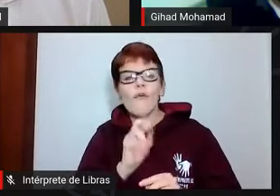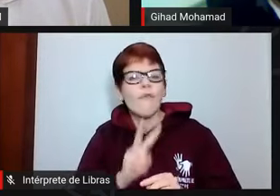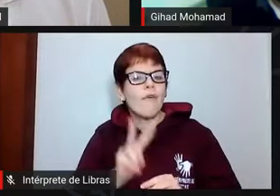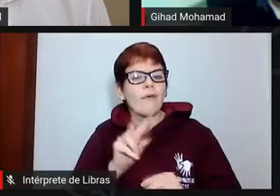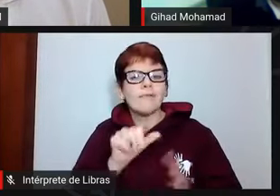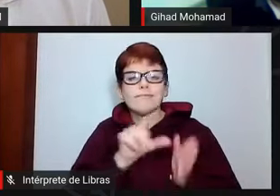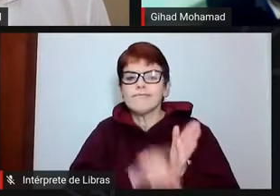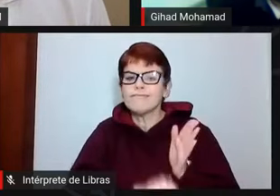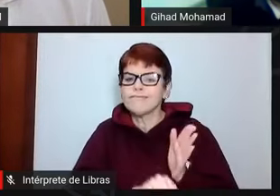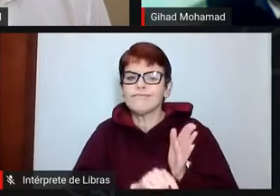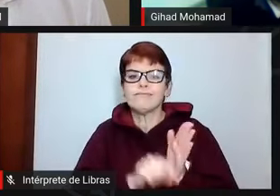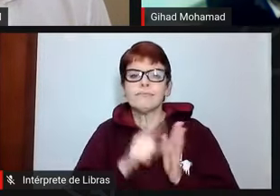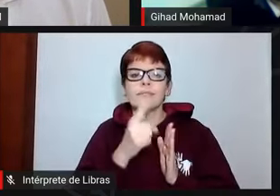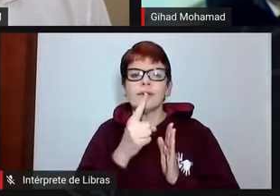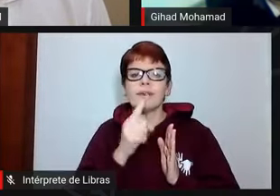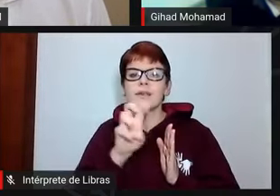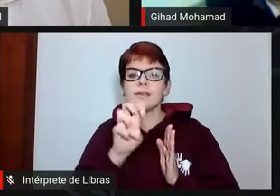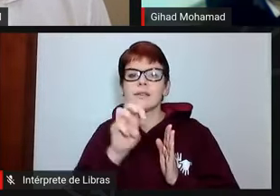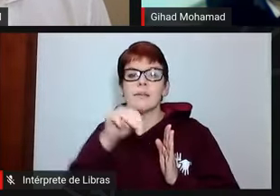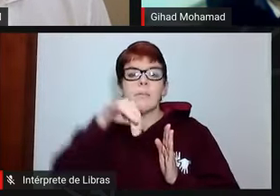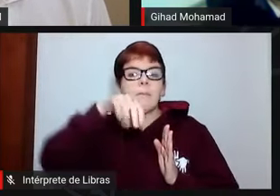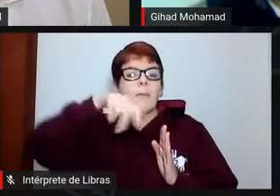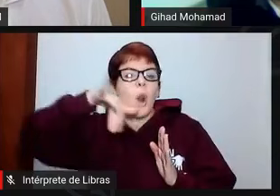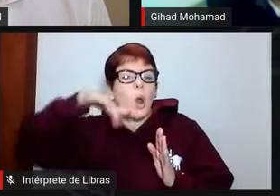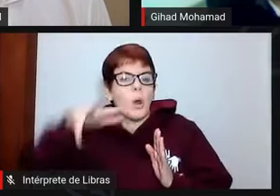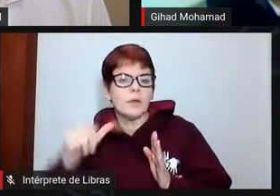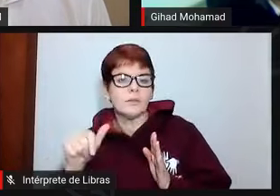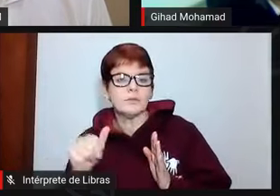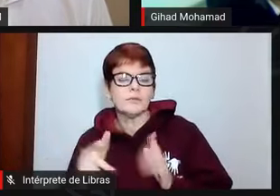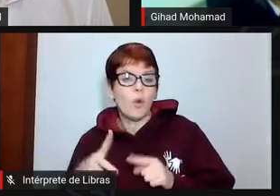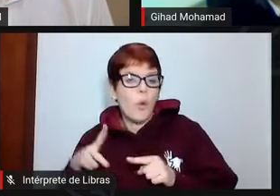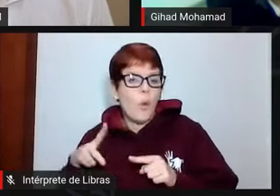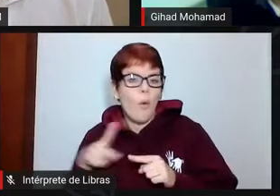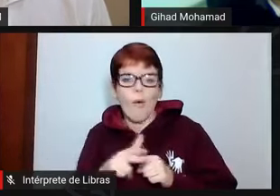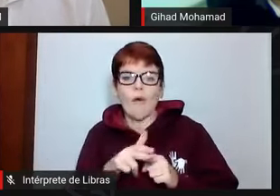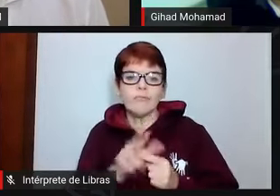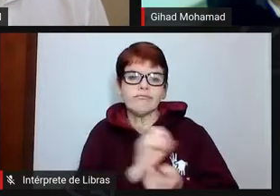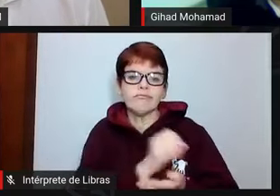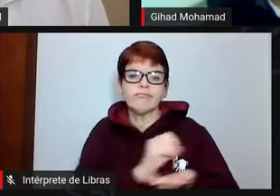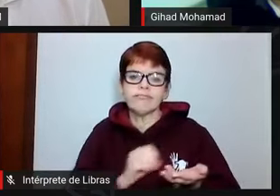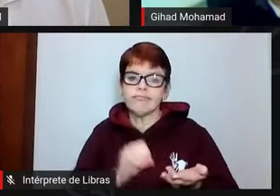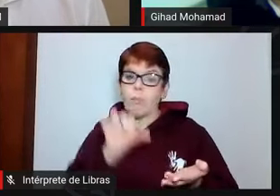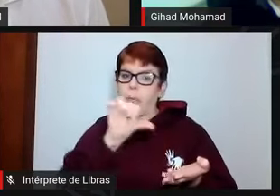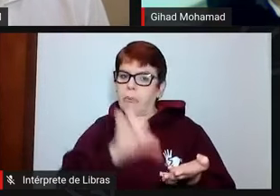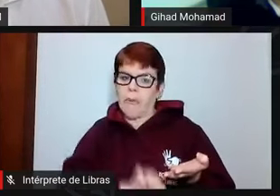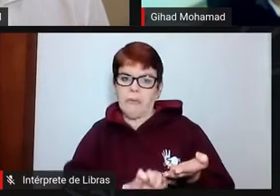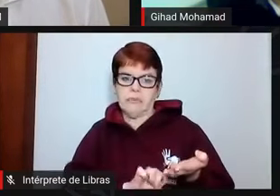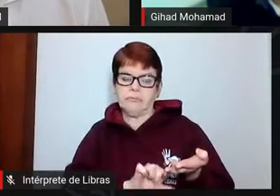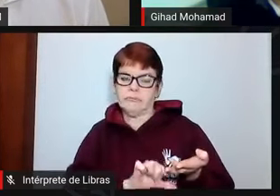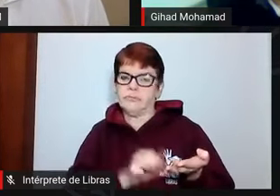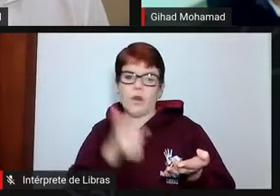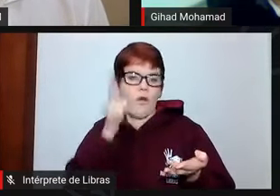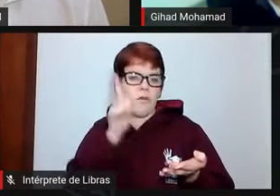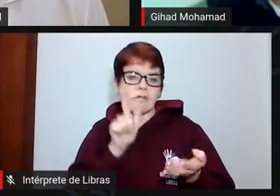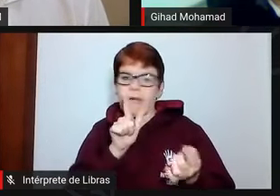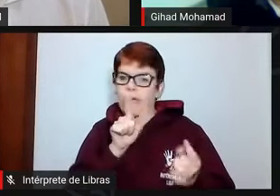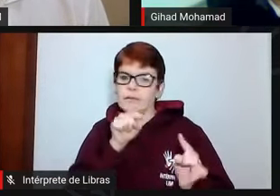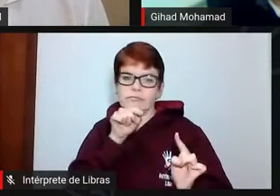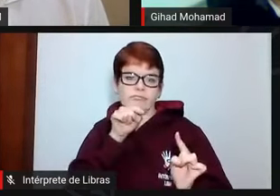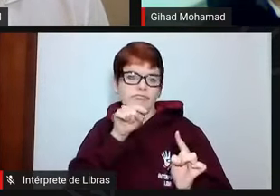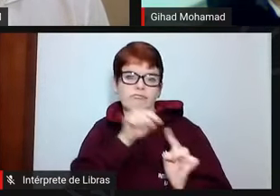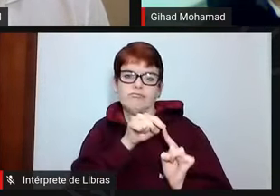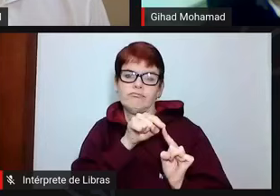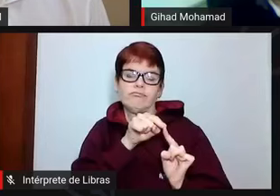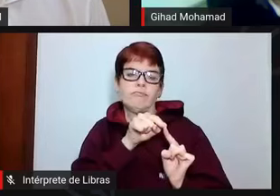15 milhões com o corte orçamentário realizado. Então, é evidente que nós não vamos conseguir alcançar esse valor.